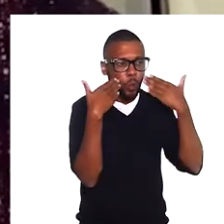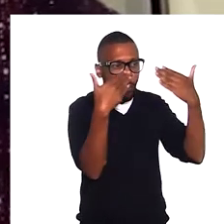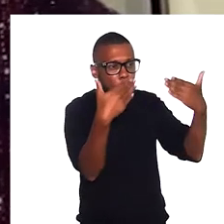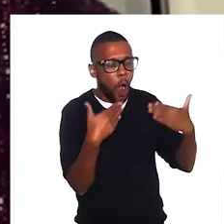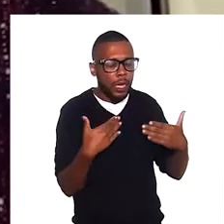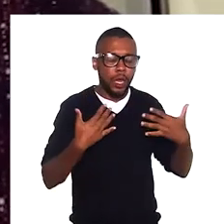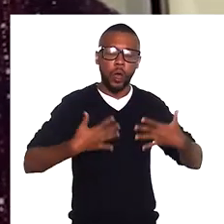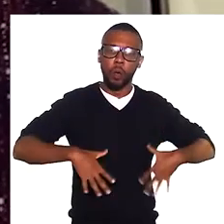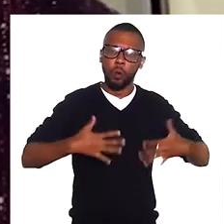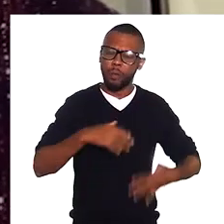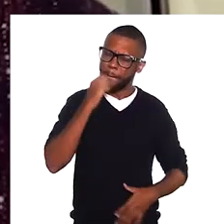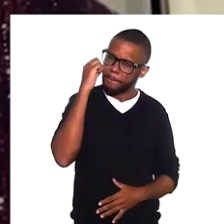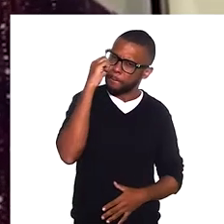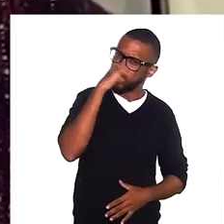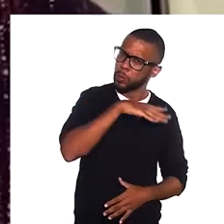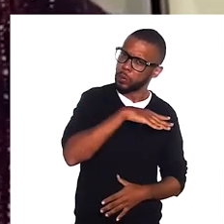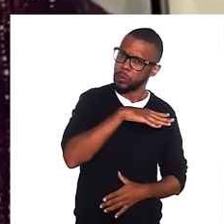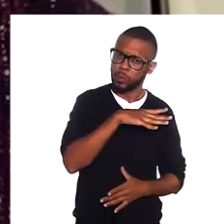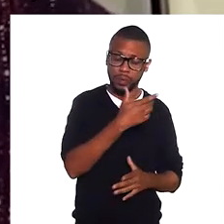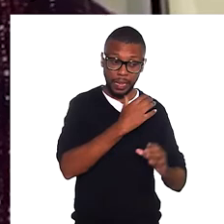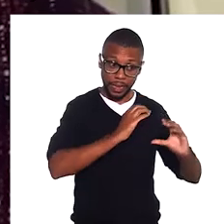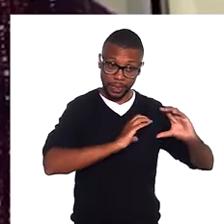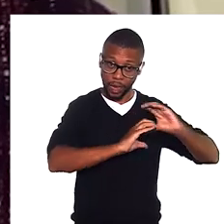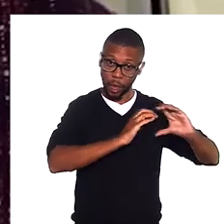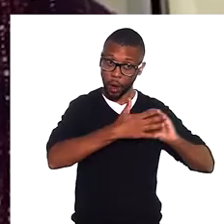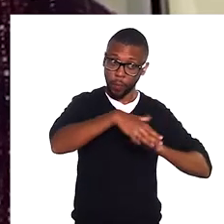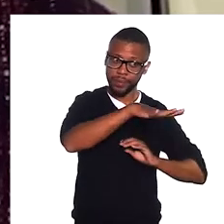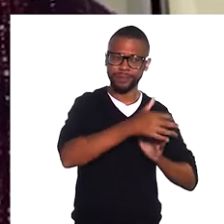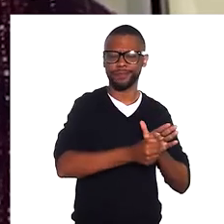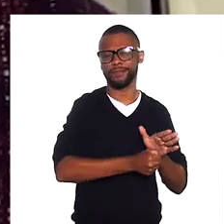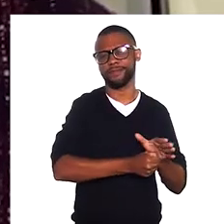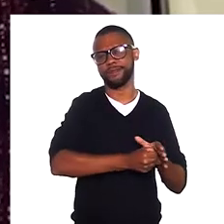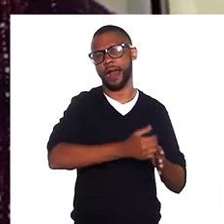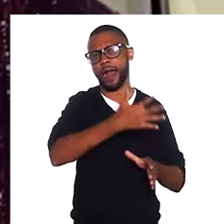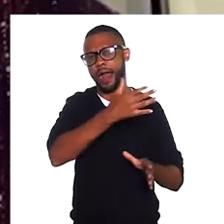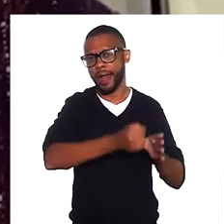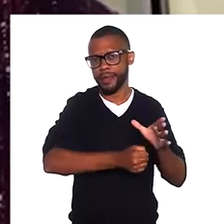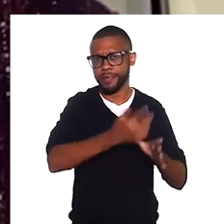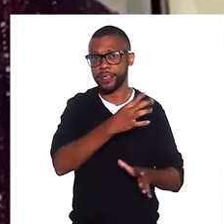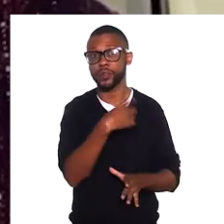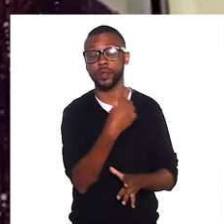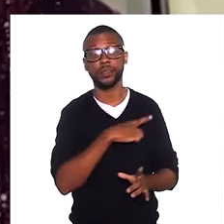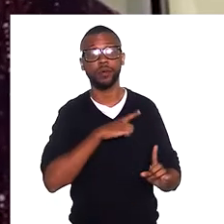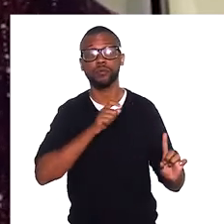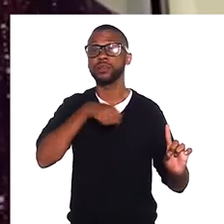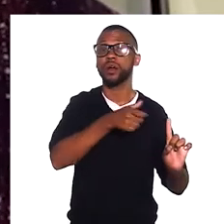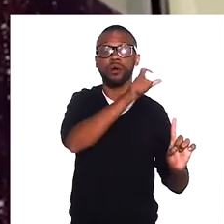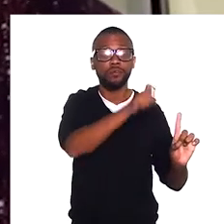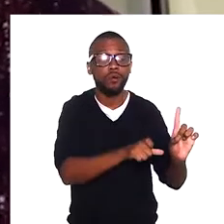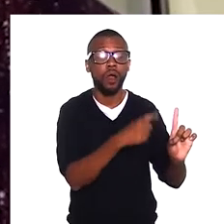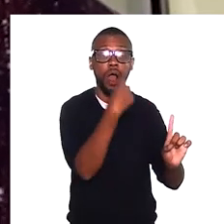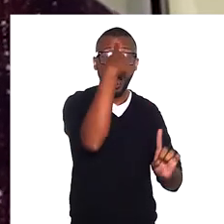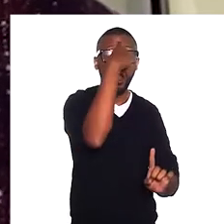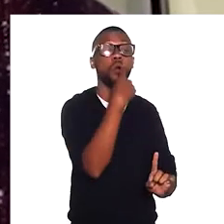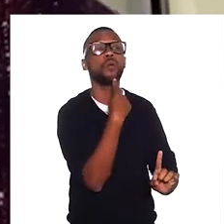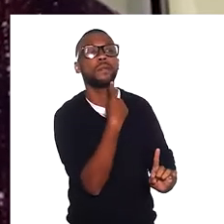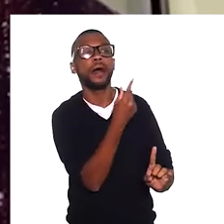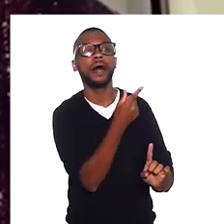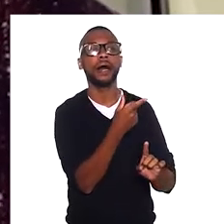revela de uma forma muito perversa, porque na comunicação, por vezes, a gente está lidando com a imagem,